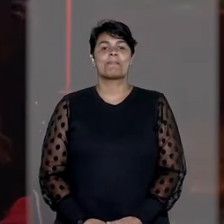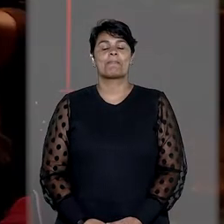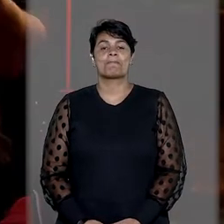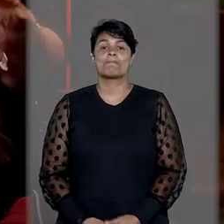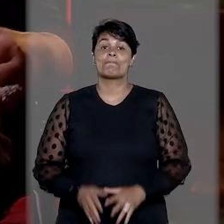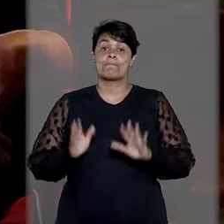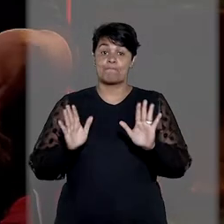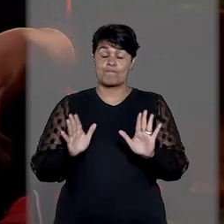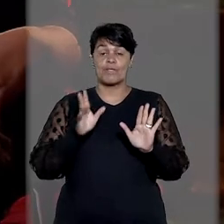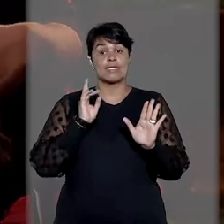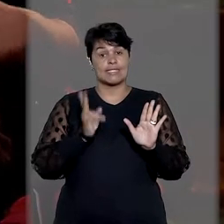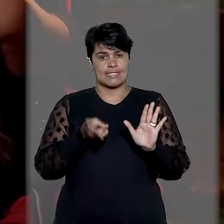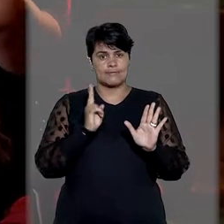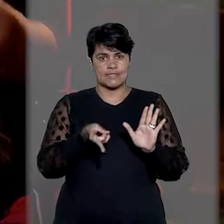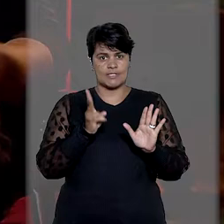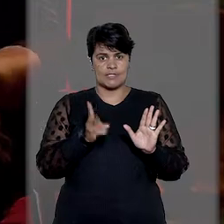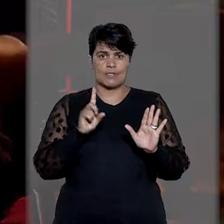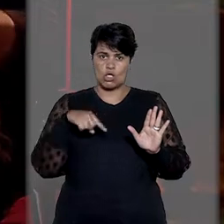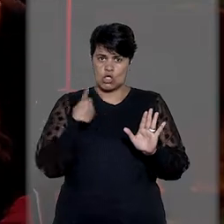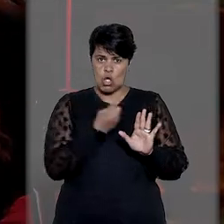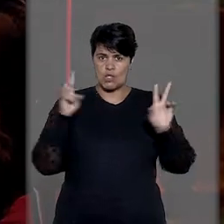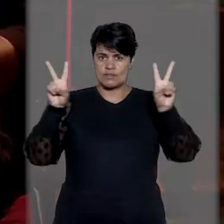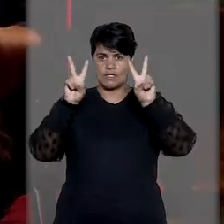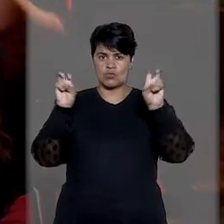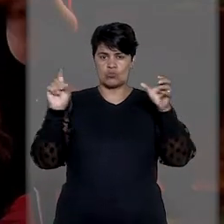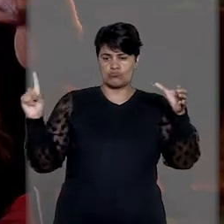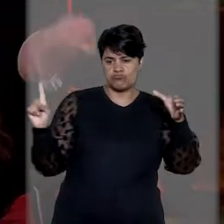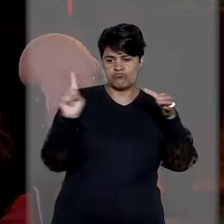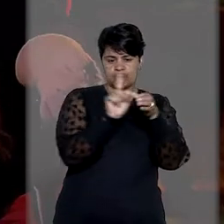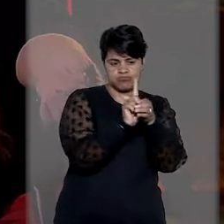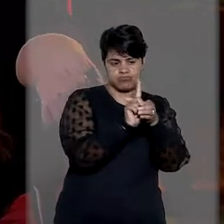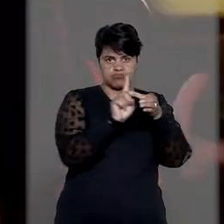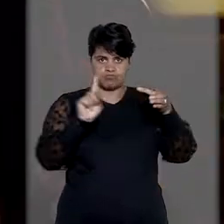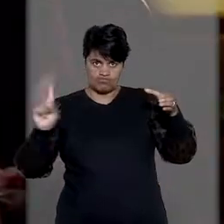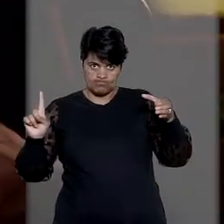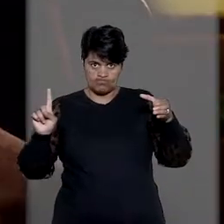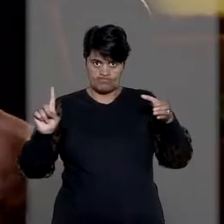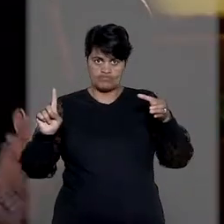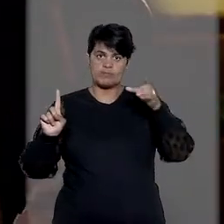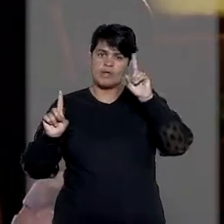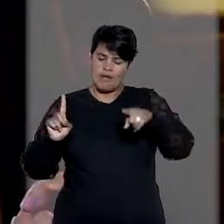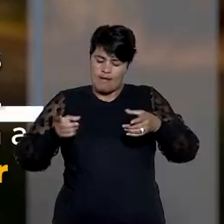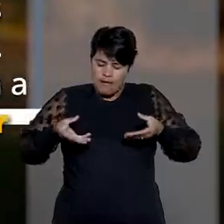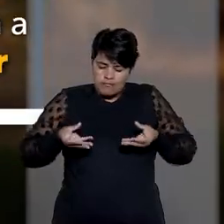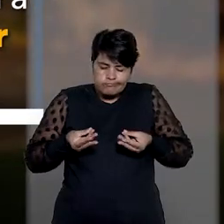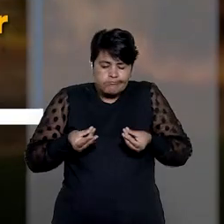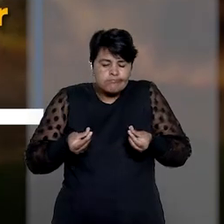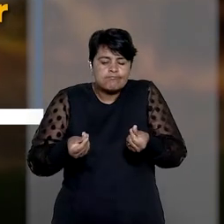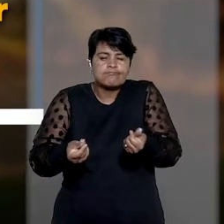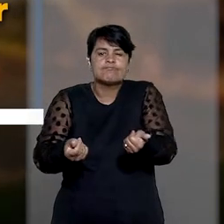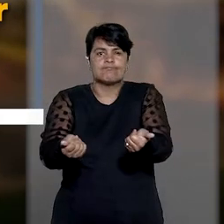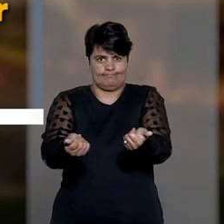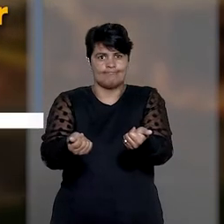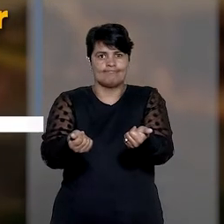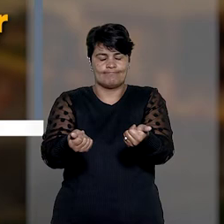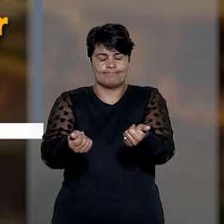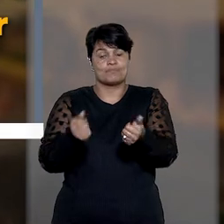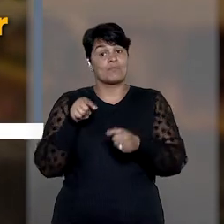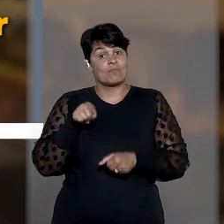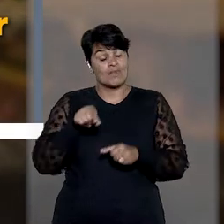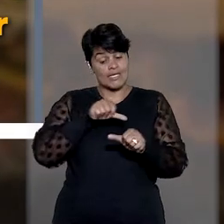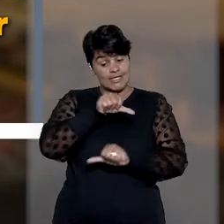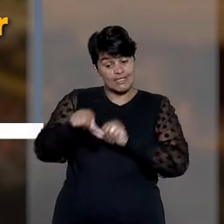Cada vez mais o lema nada sobre nós sem nós está fluido. Fluidez